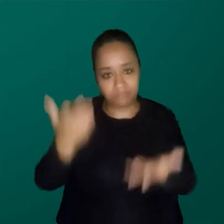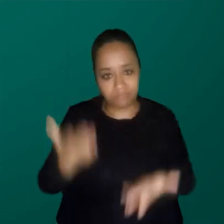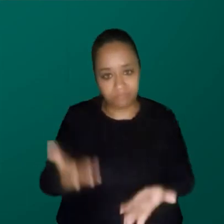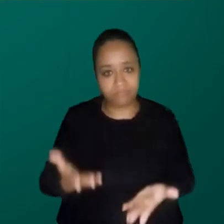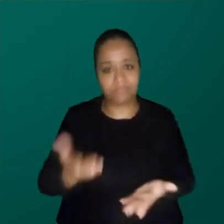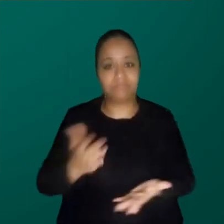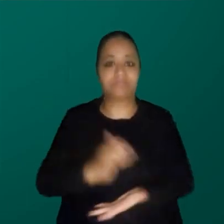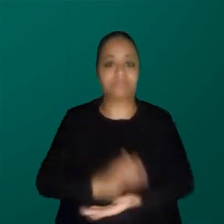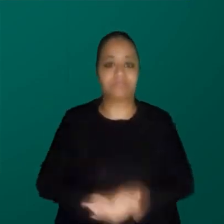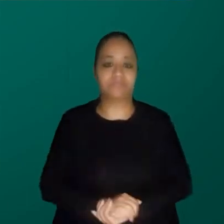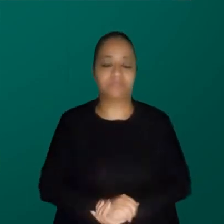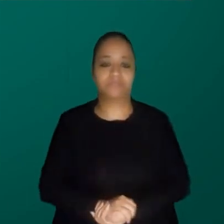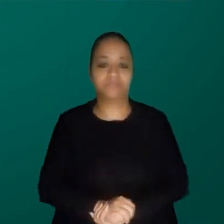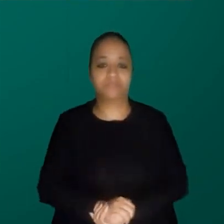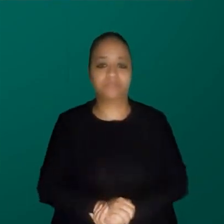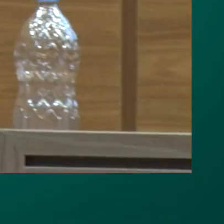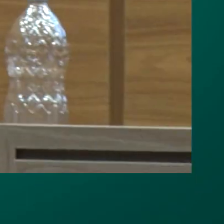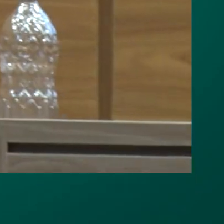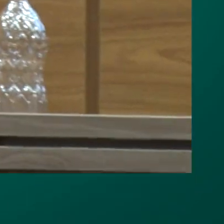Obrigada.